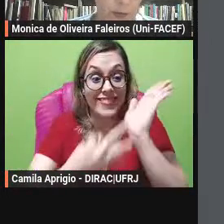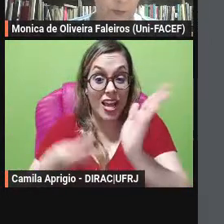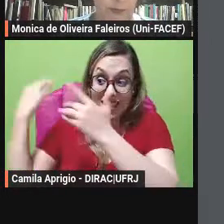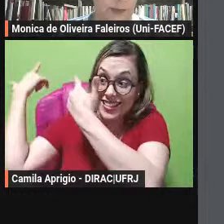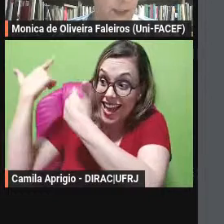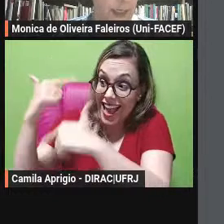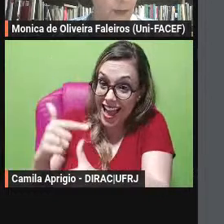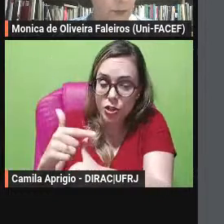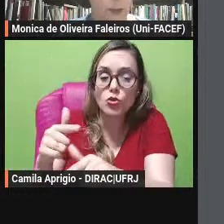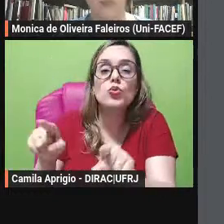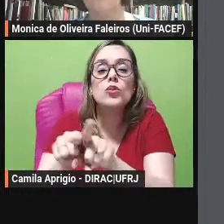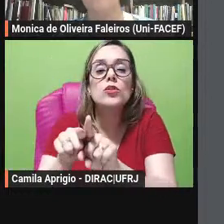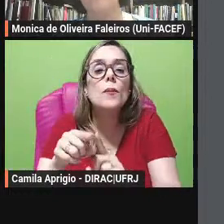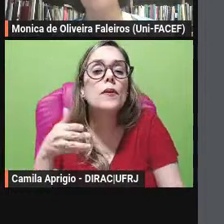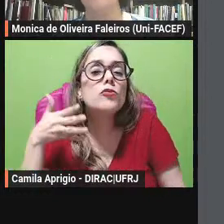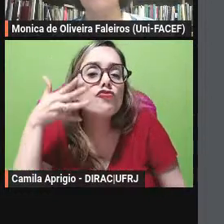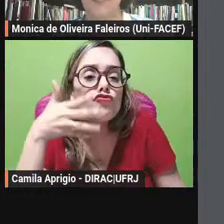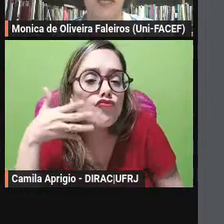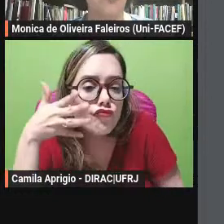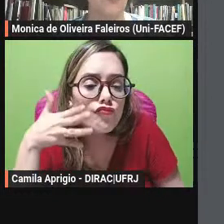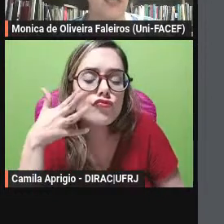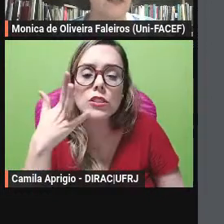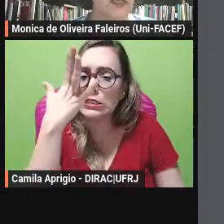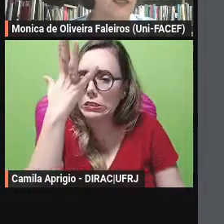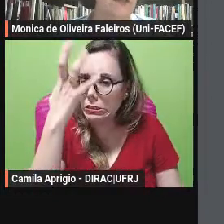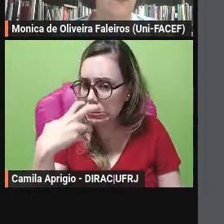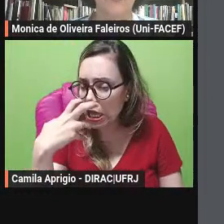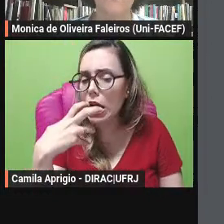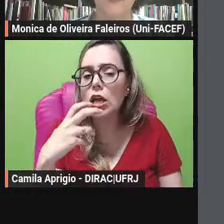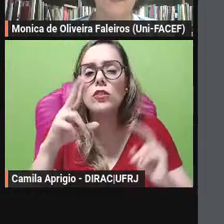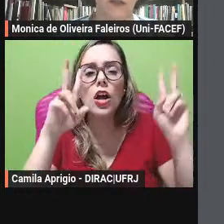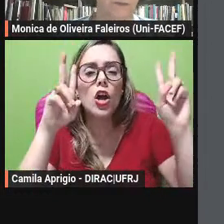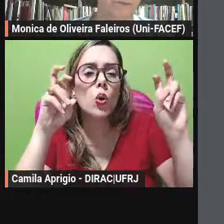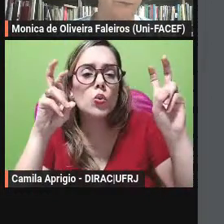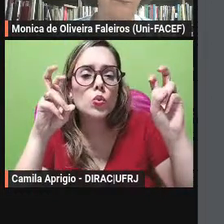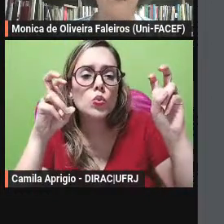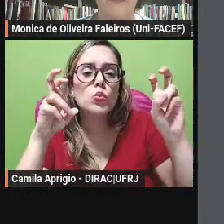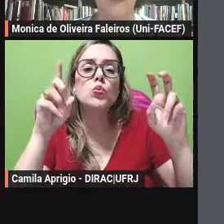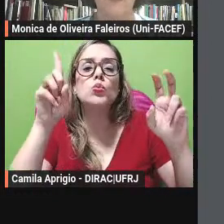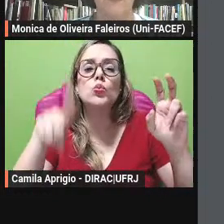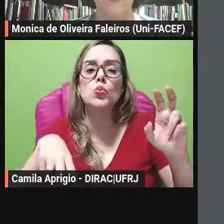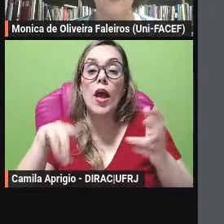sentenciosos e sérios sobre a realidade e até sobre a ficção